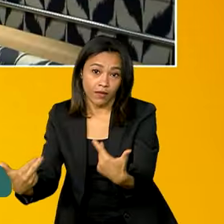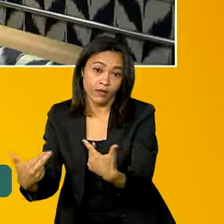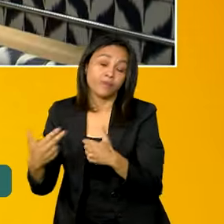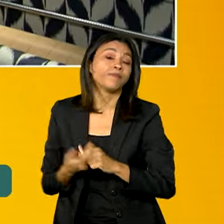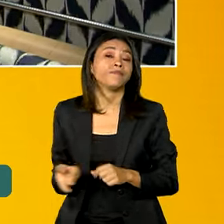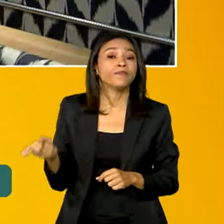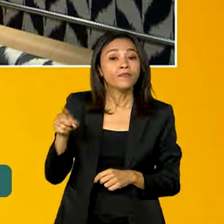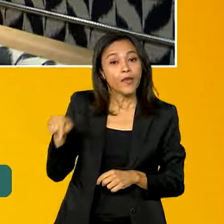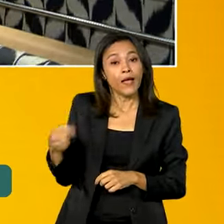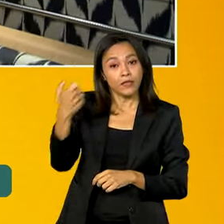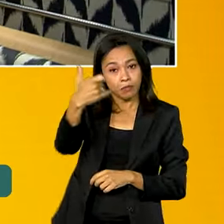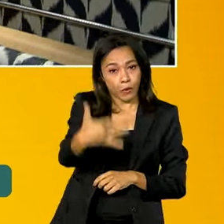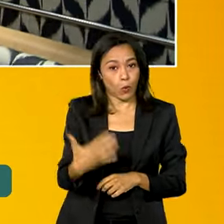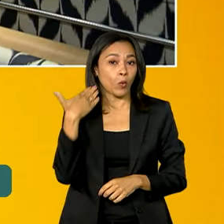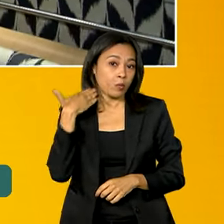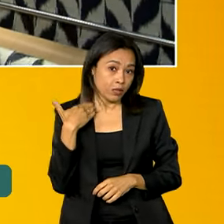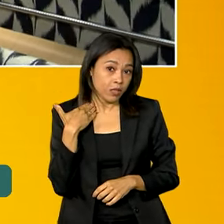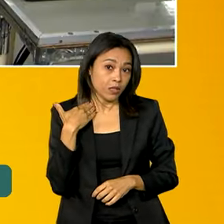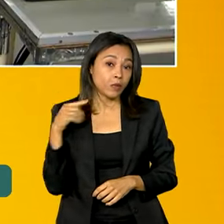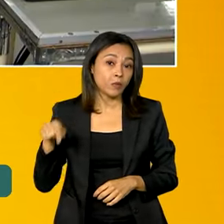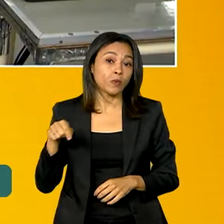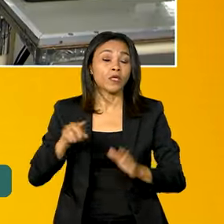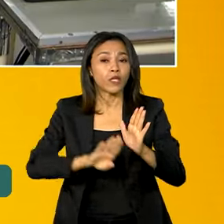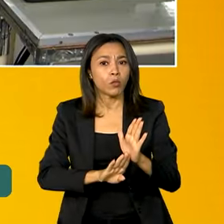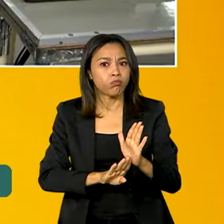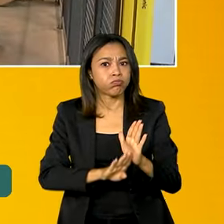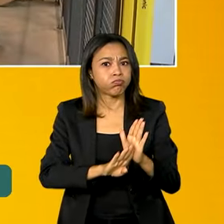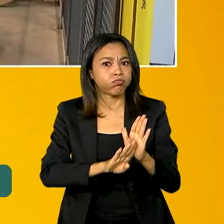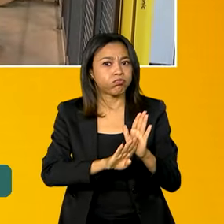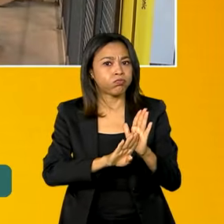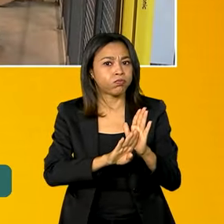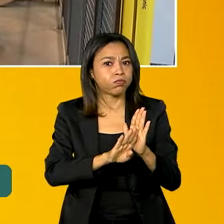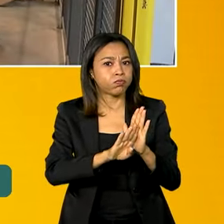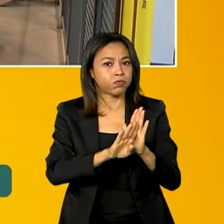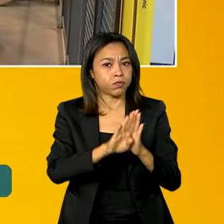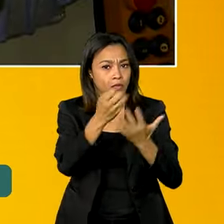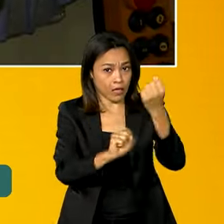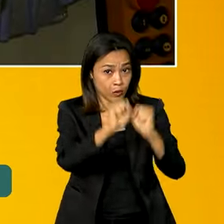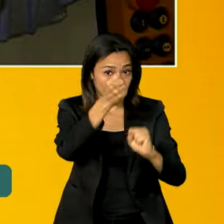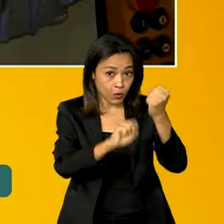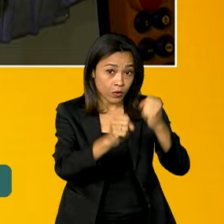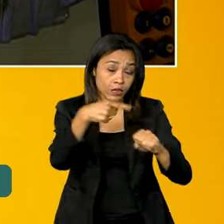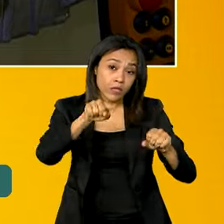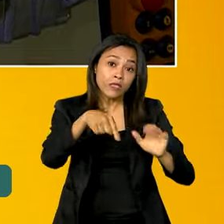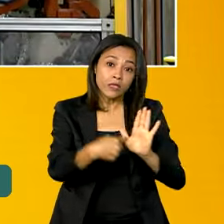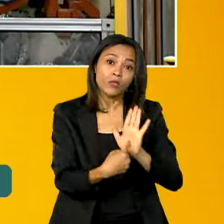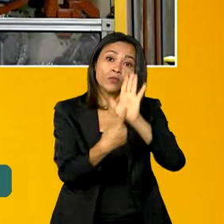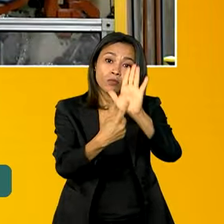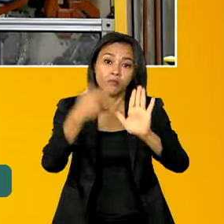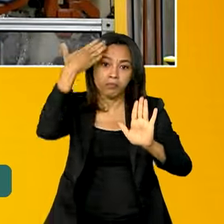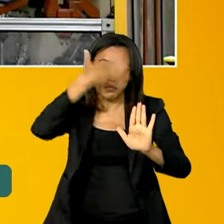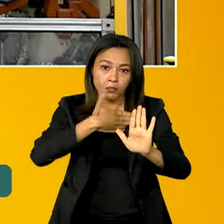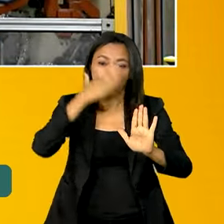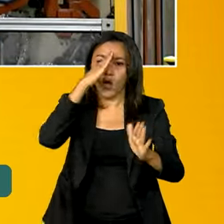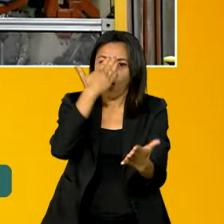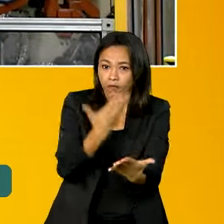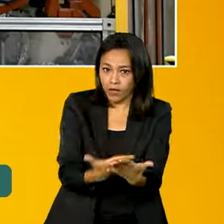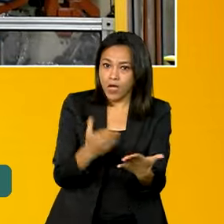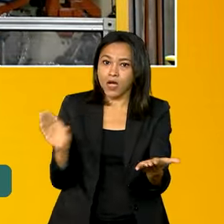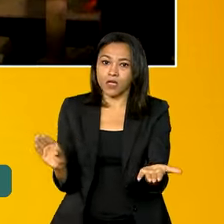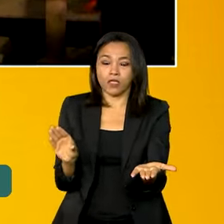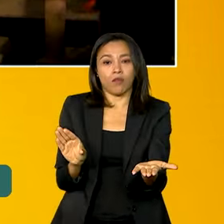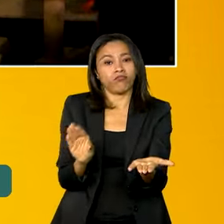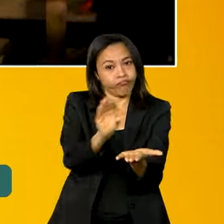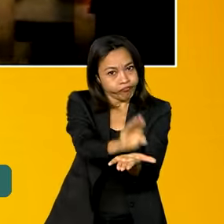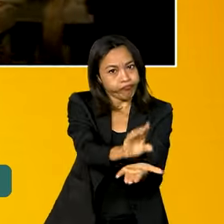De acordo com a instituição, o crescimento industrial reflete confiança no investimento e em